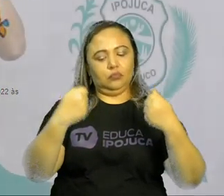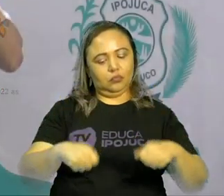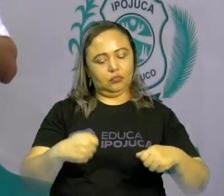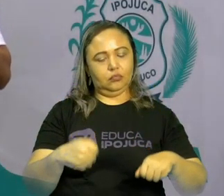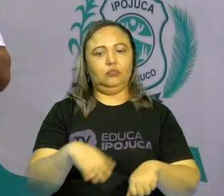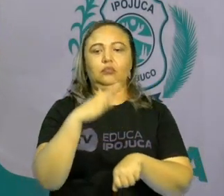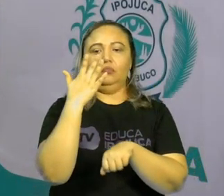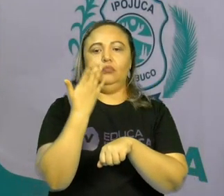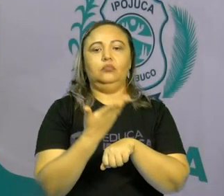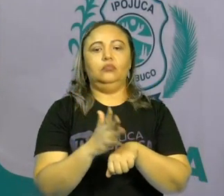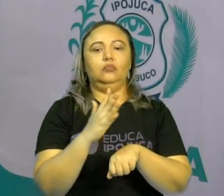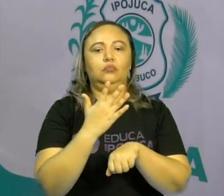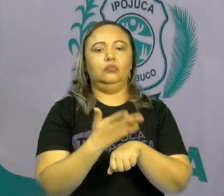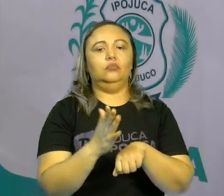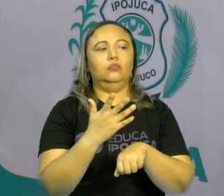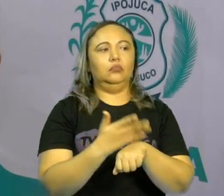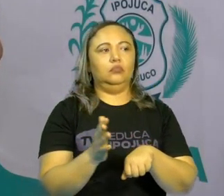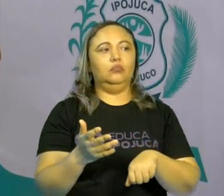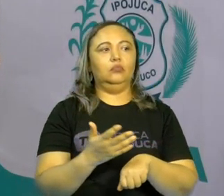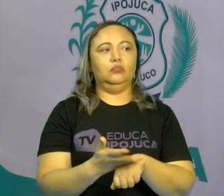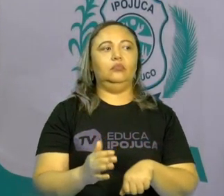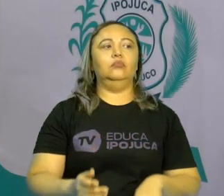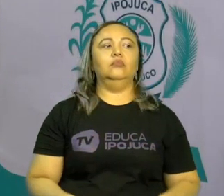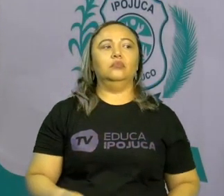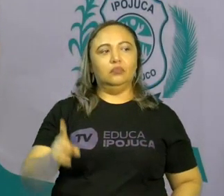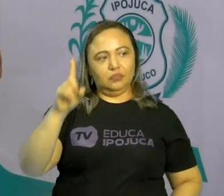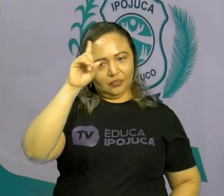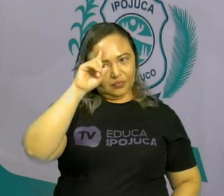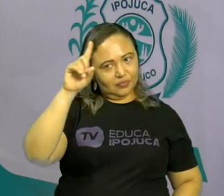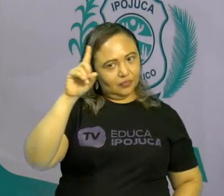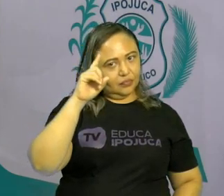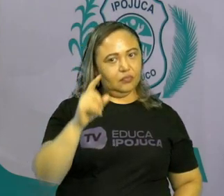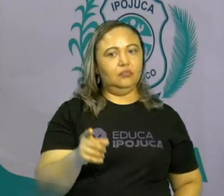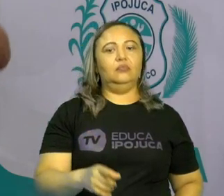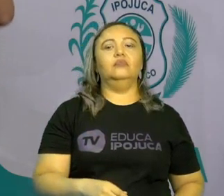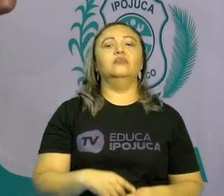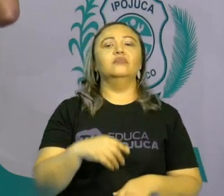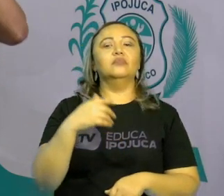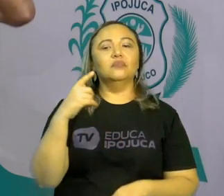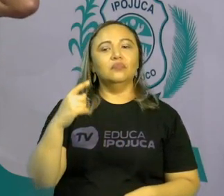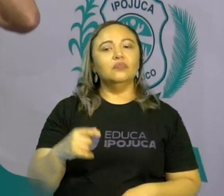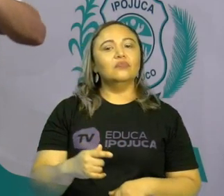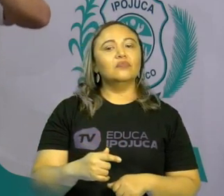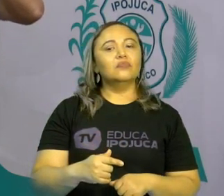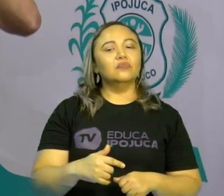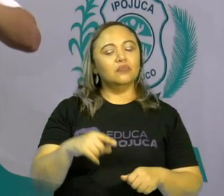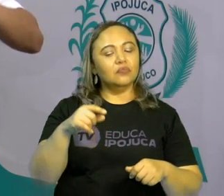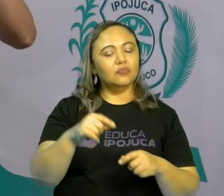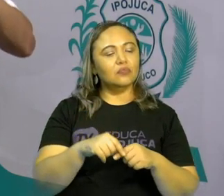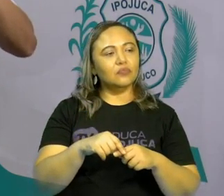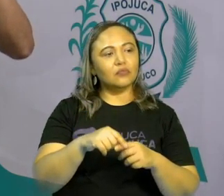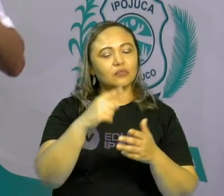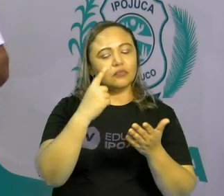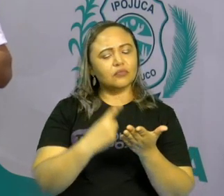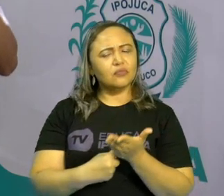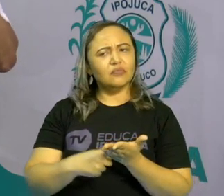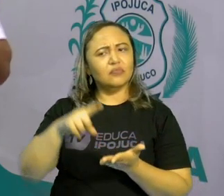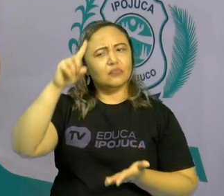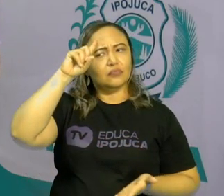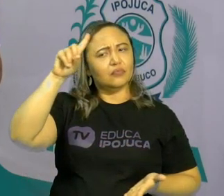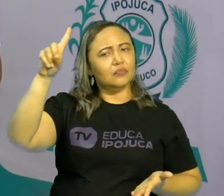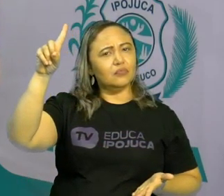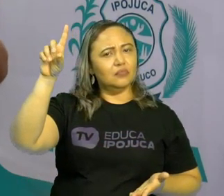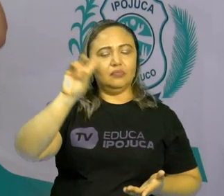que praticar. Ó, todos os dias. Não é só no dia da educação física. Temos que praticar alguma atividade